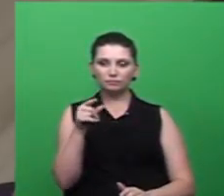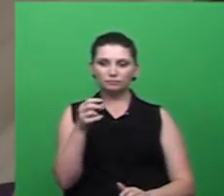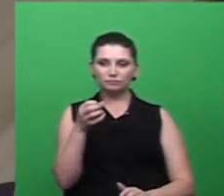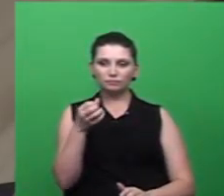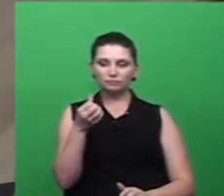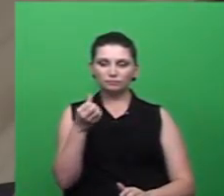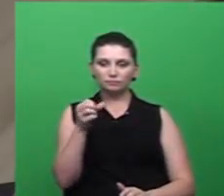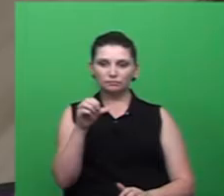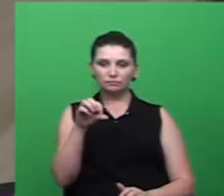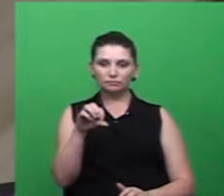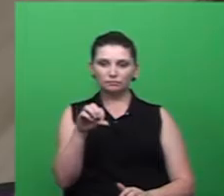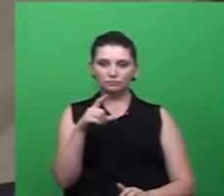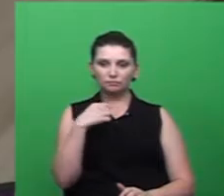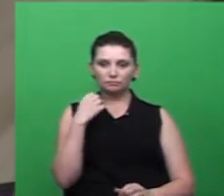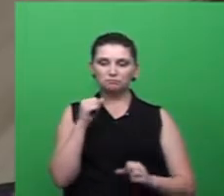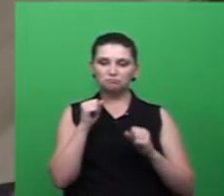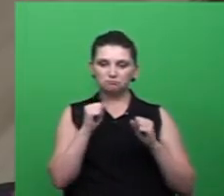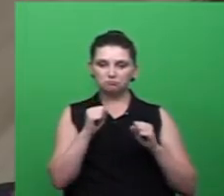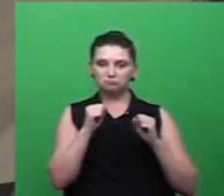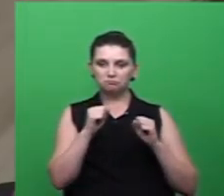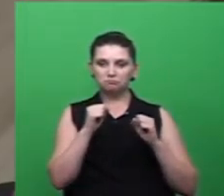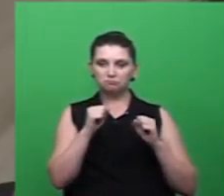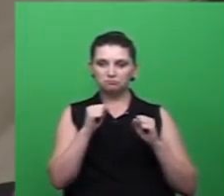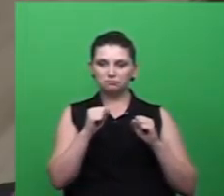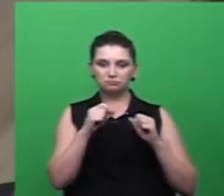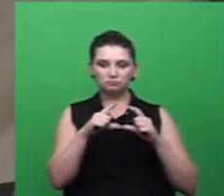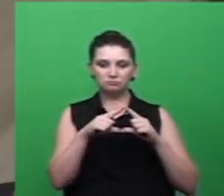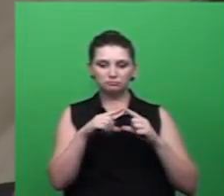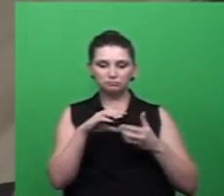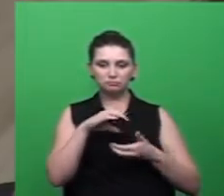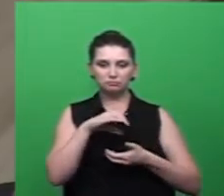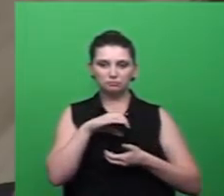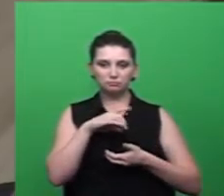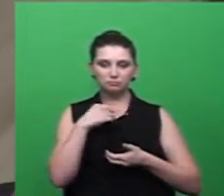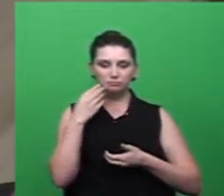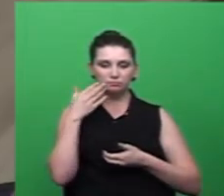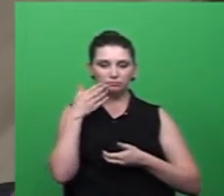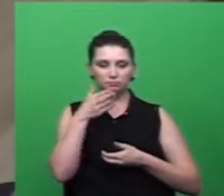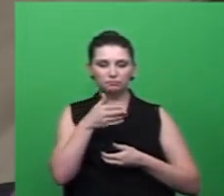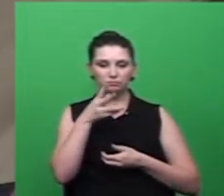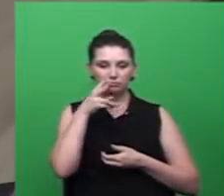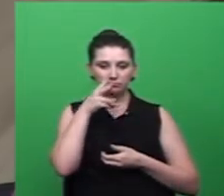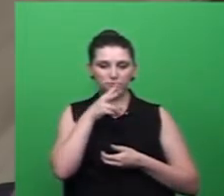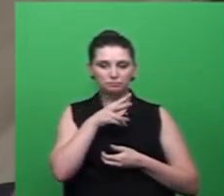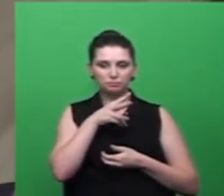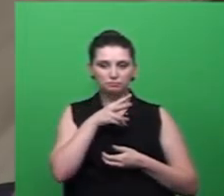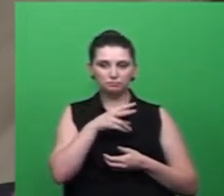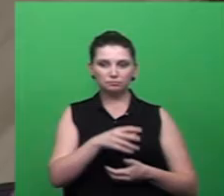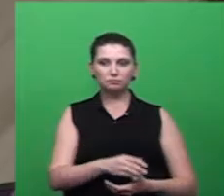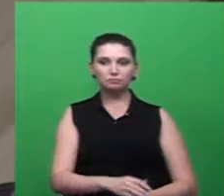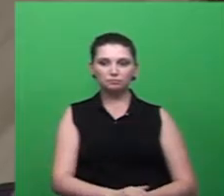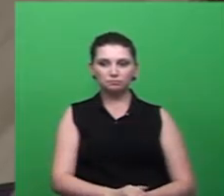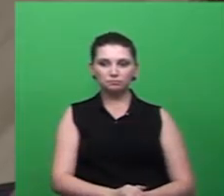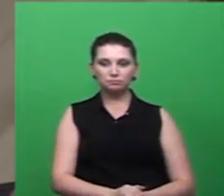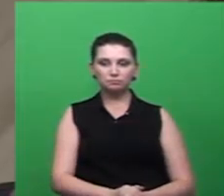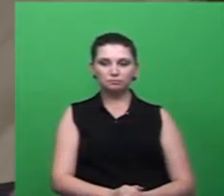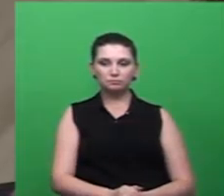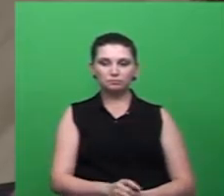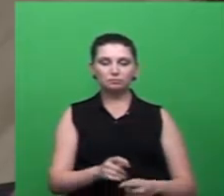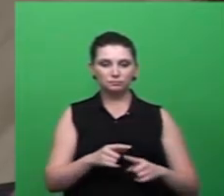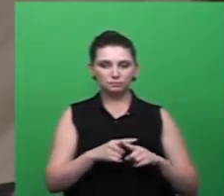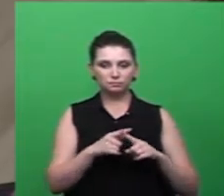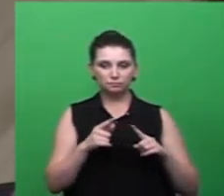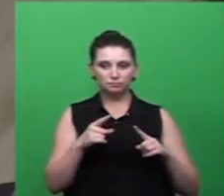aonde que nos dá essa autonomia, como defesa civil, para exercer esse tipo de atividade. Mas, lembrando que, mesmo que o